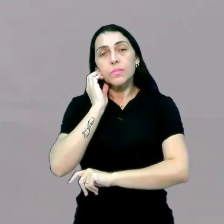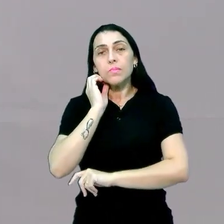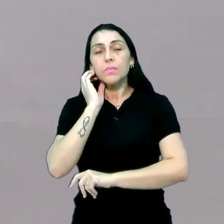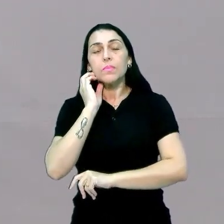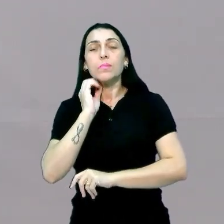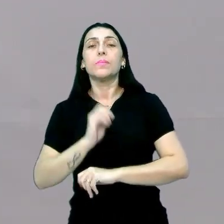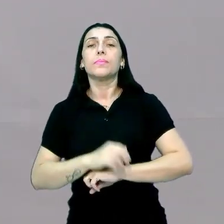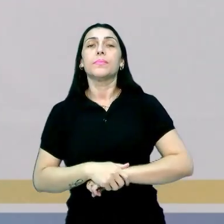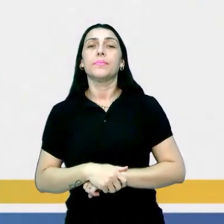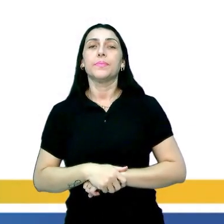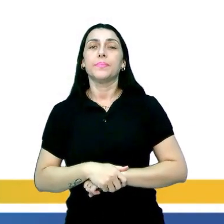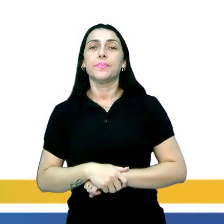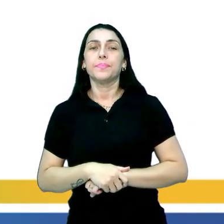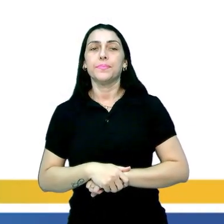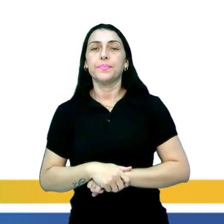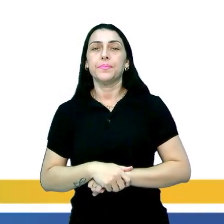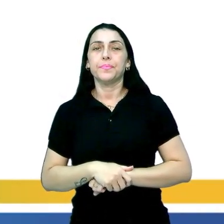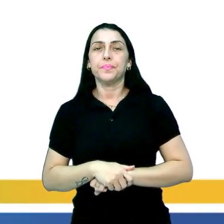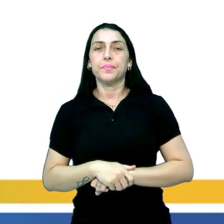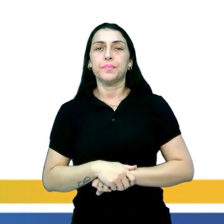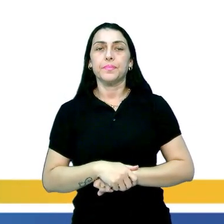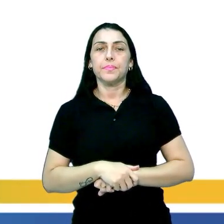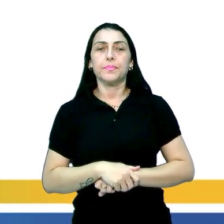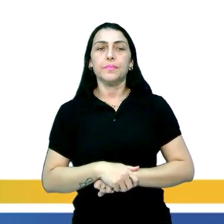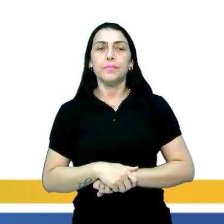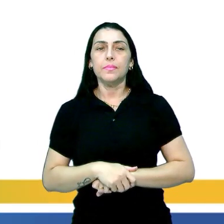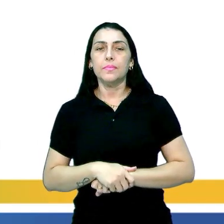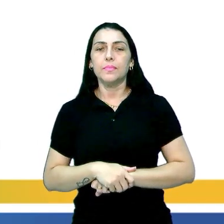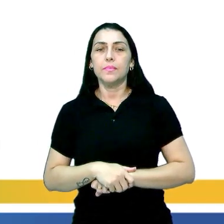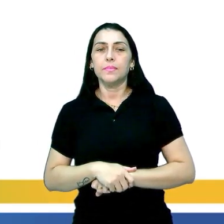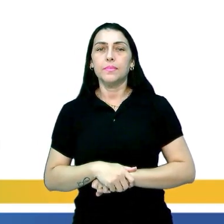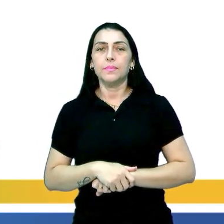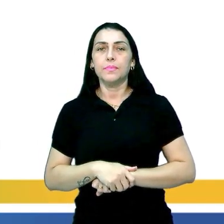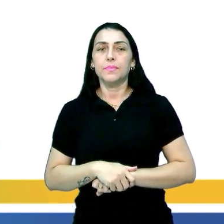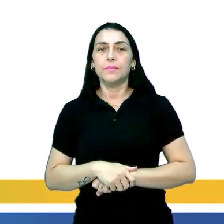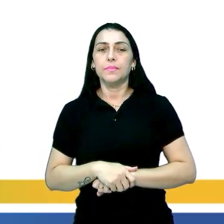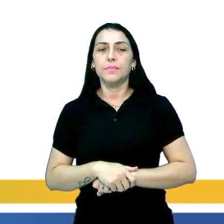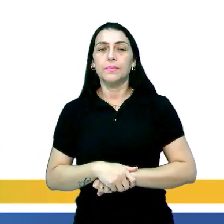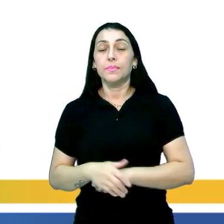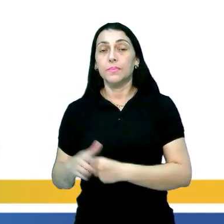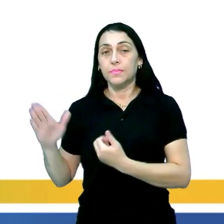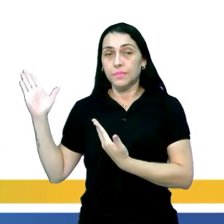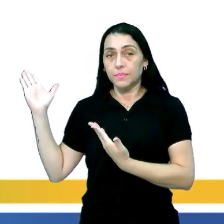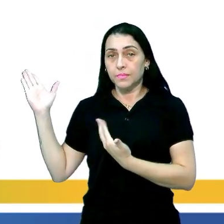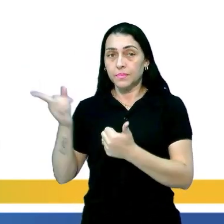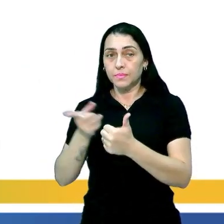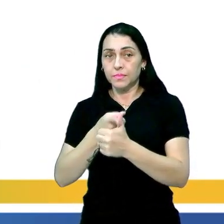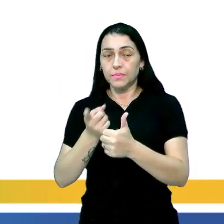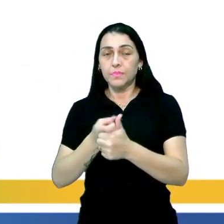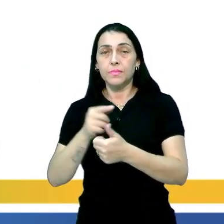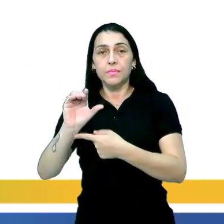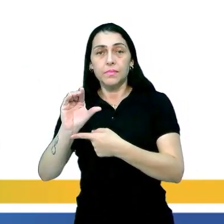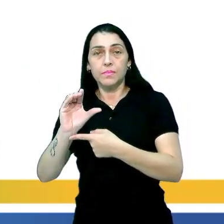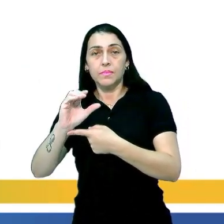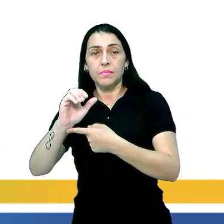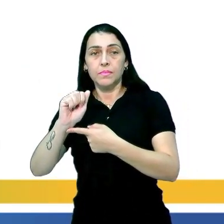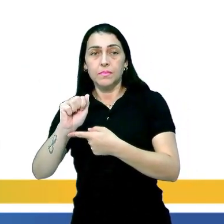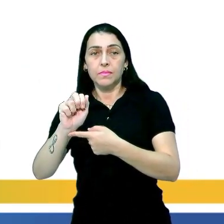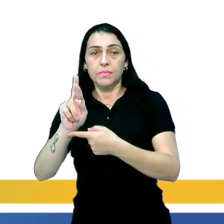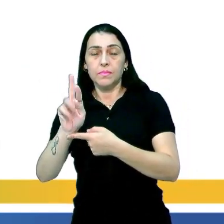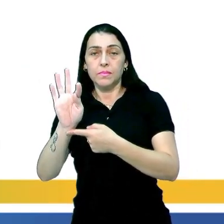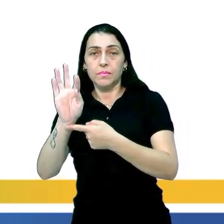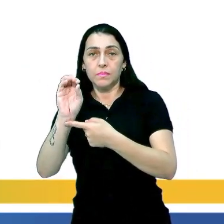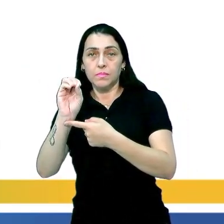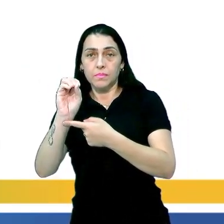acompanhar, ok? Através da televisão. The first one, o primeiro, é o cartoon,